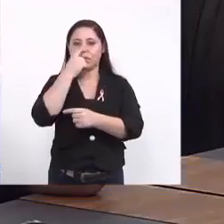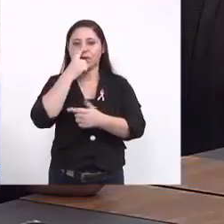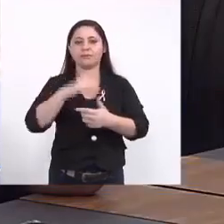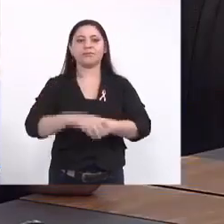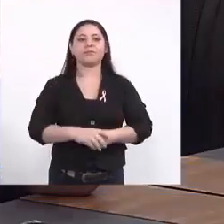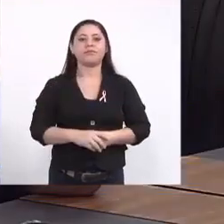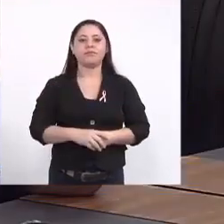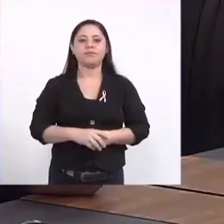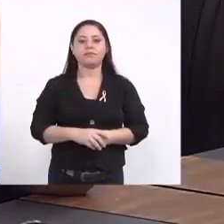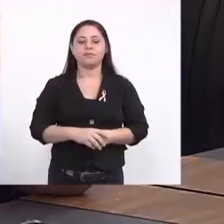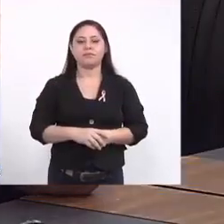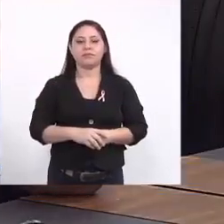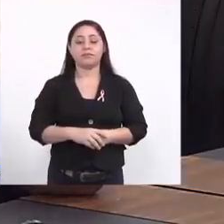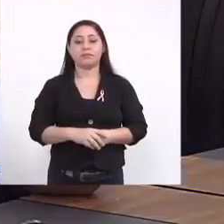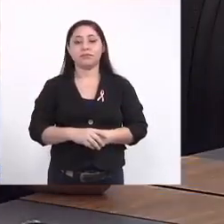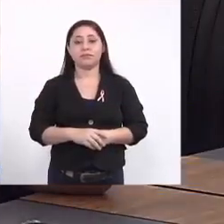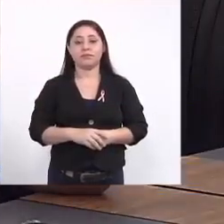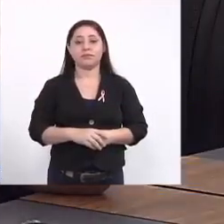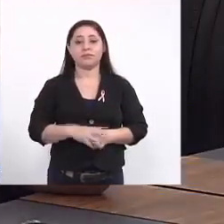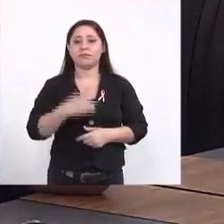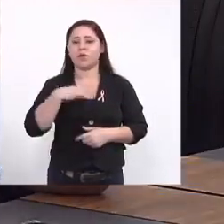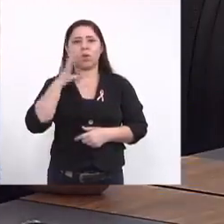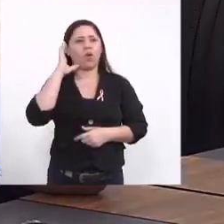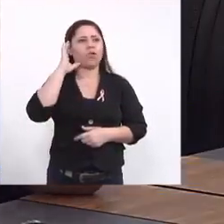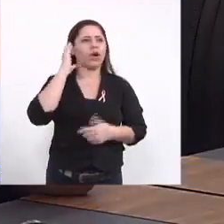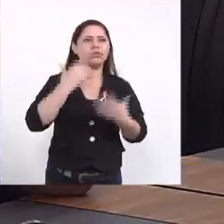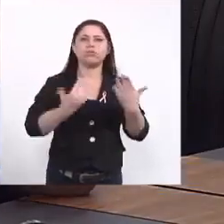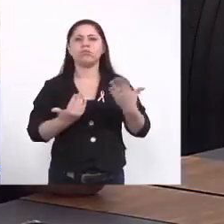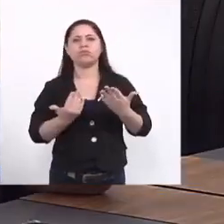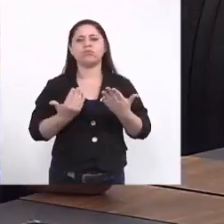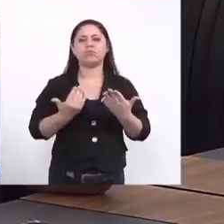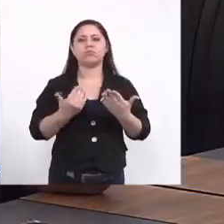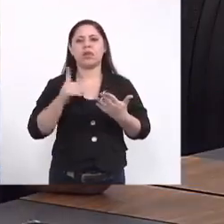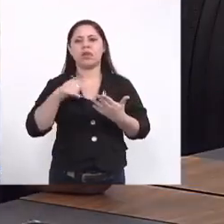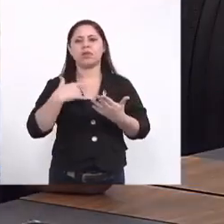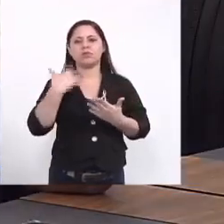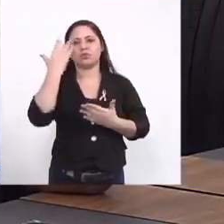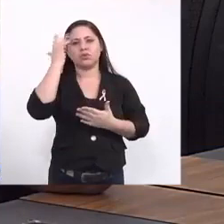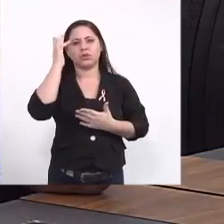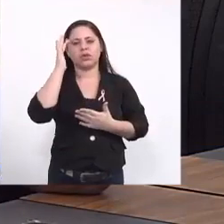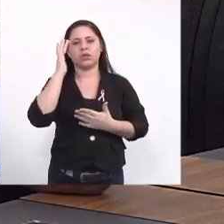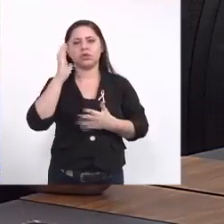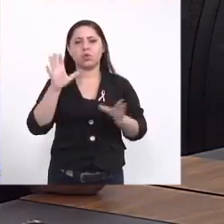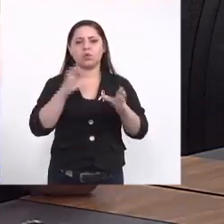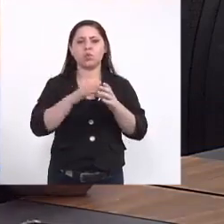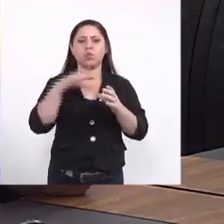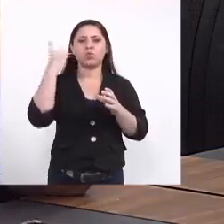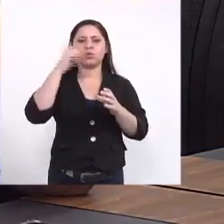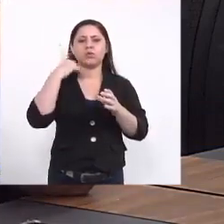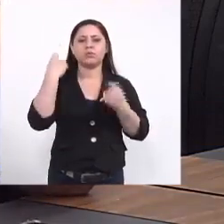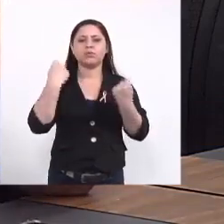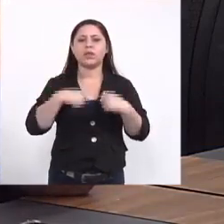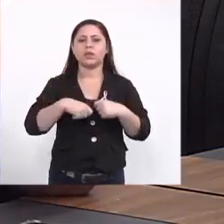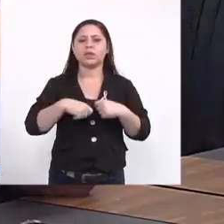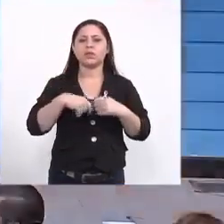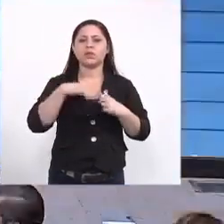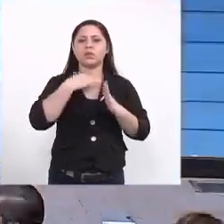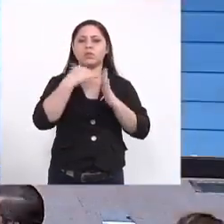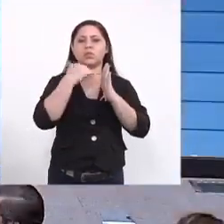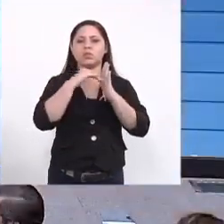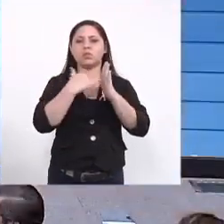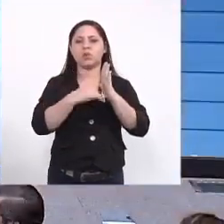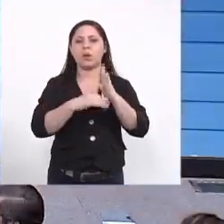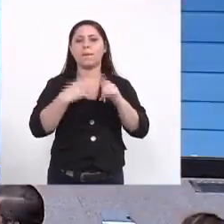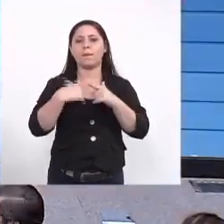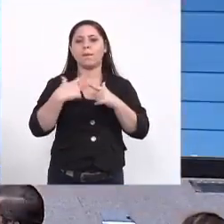é o que eu estou ouvindo eu fico nessa né deputado que a gente tem nessa questão da frente a gente tem que tirar alguns encaminhamentos nesses